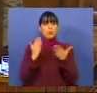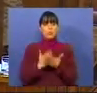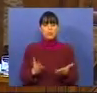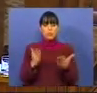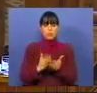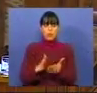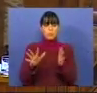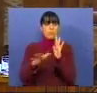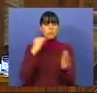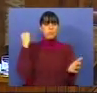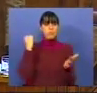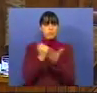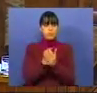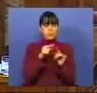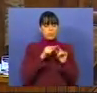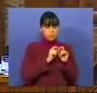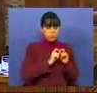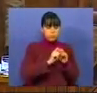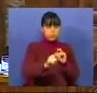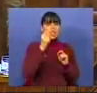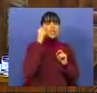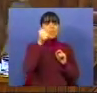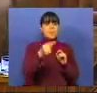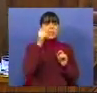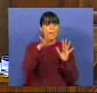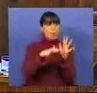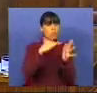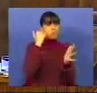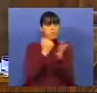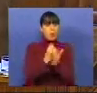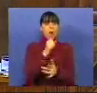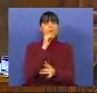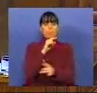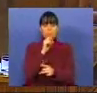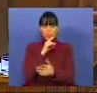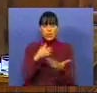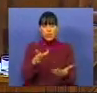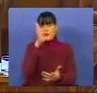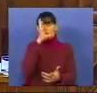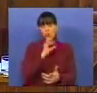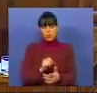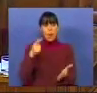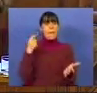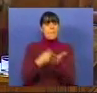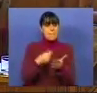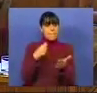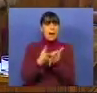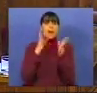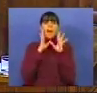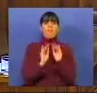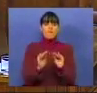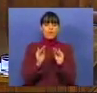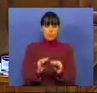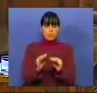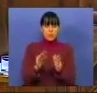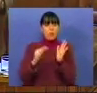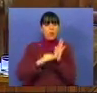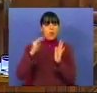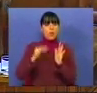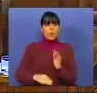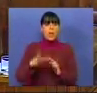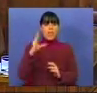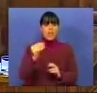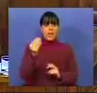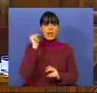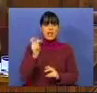que concluem o internato da especialidade pudessem ter, porque o Estado lhes paga a formação, um contrato de